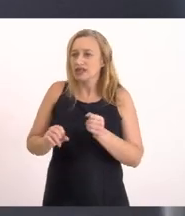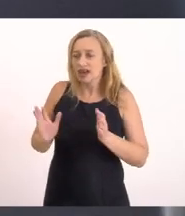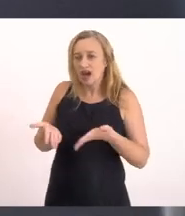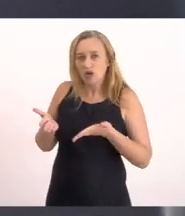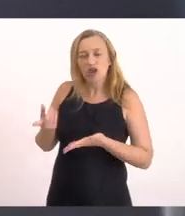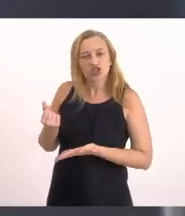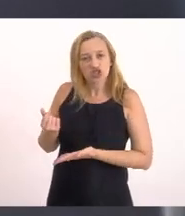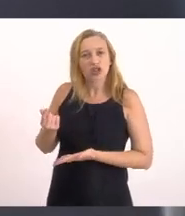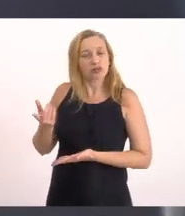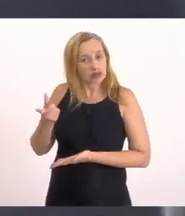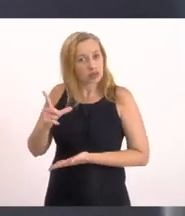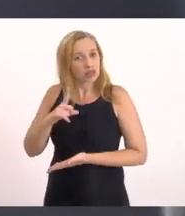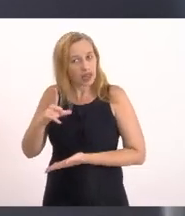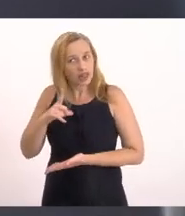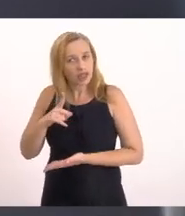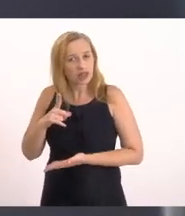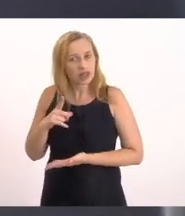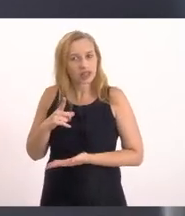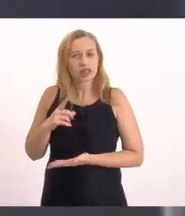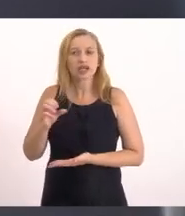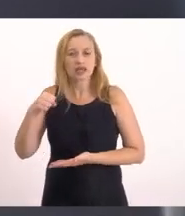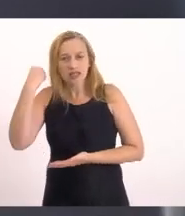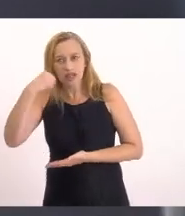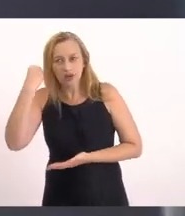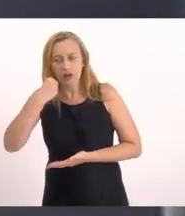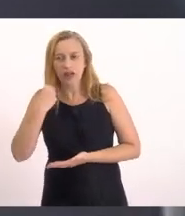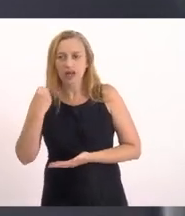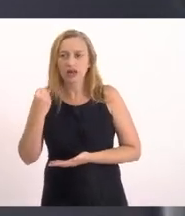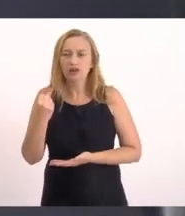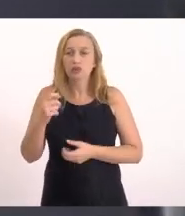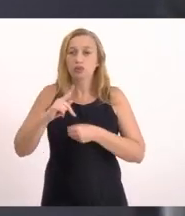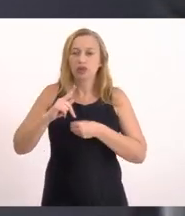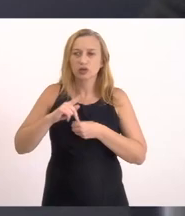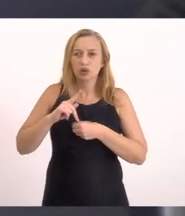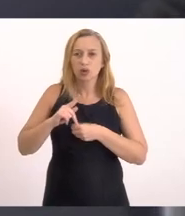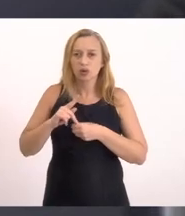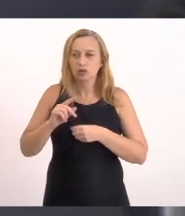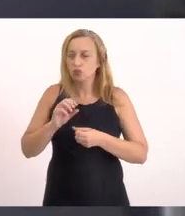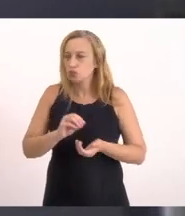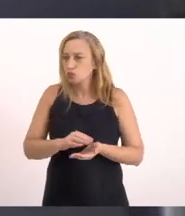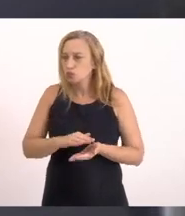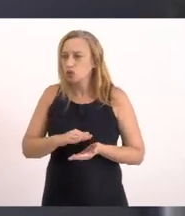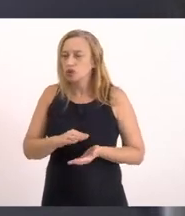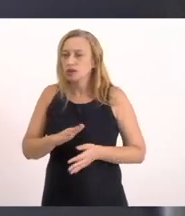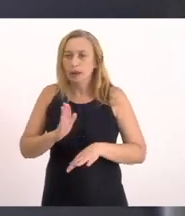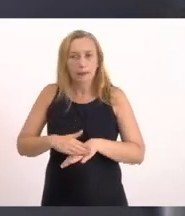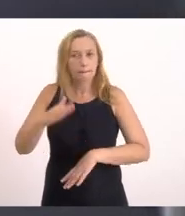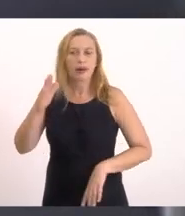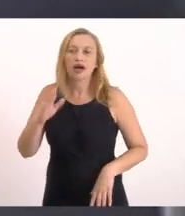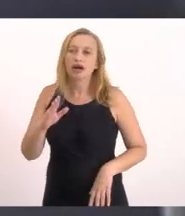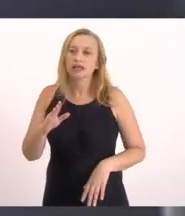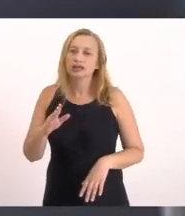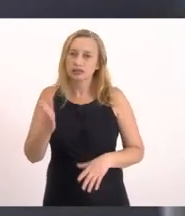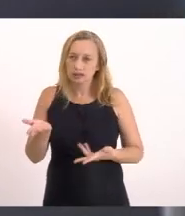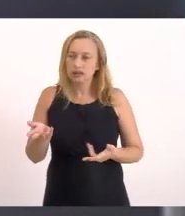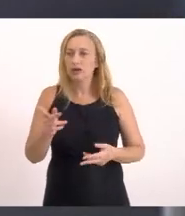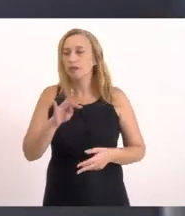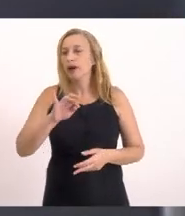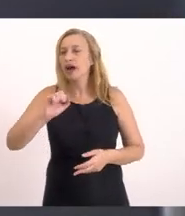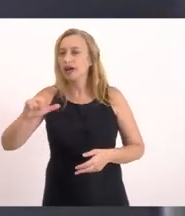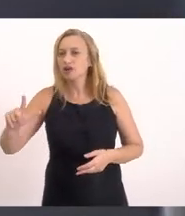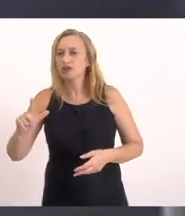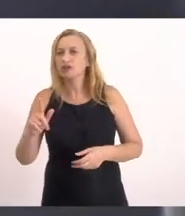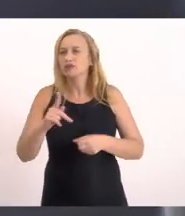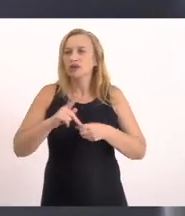dinheiro Governo do Estado Tem dinheiro Saquarema está aumentando O royalties de petróleo Sistematicamente Por conta que o barril de petróleo